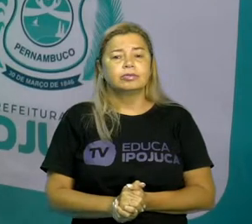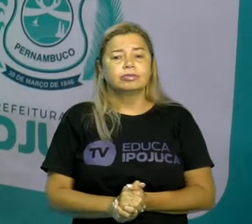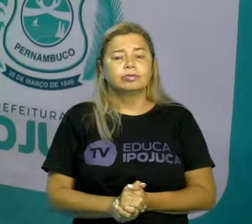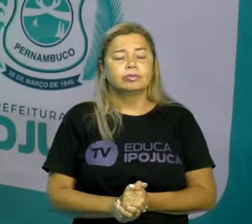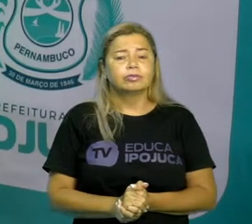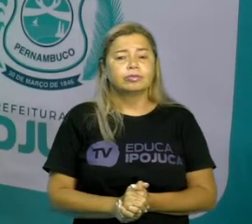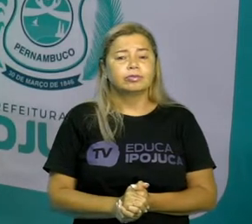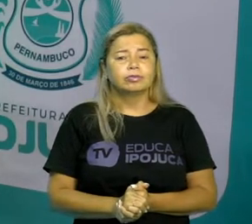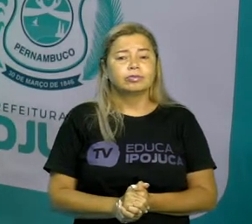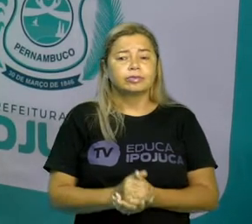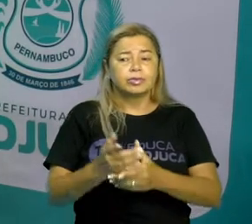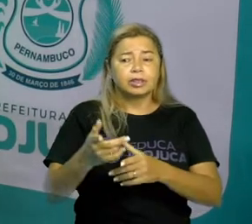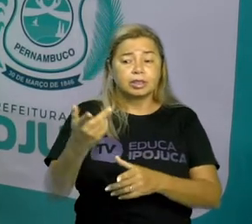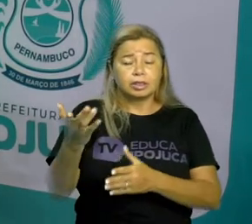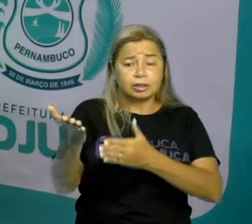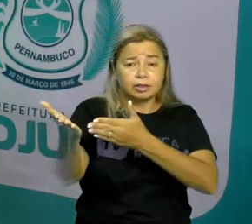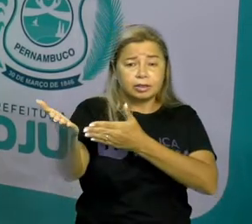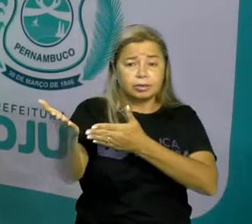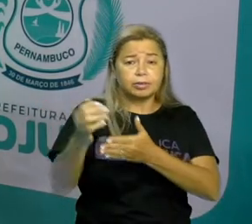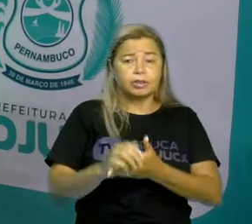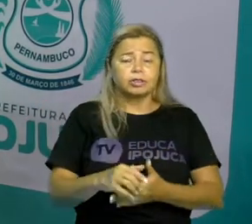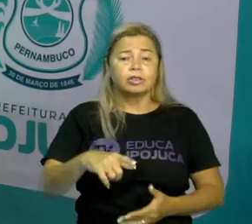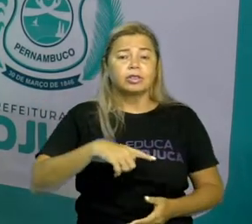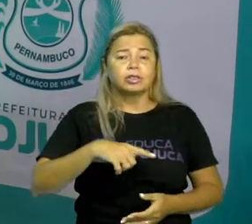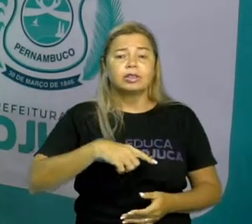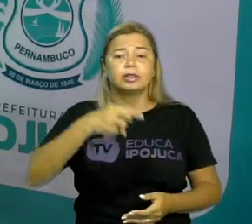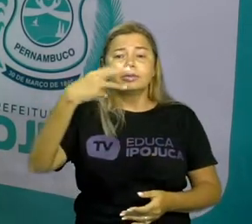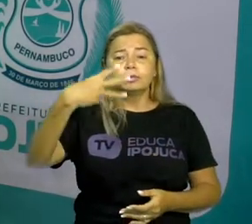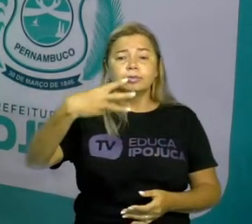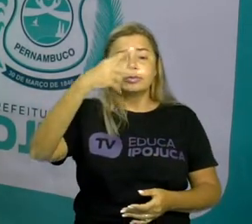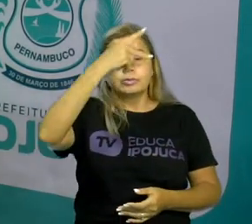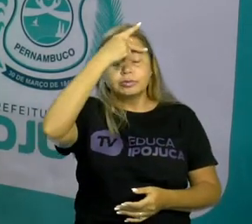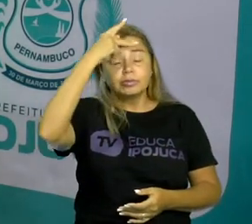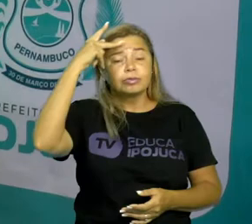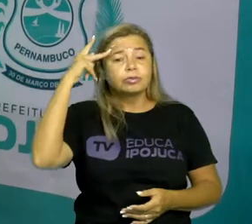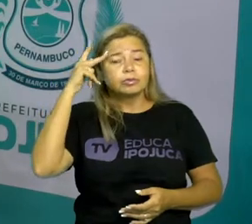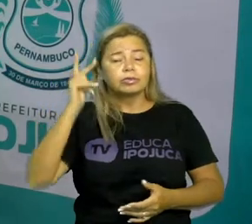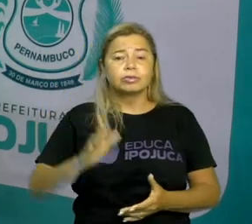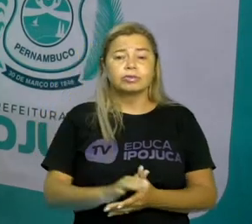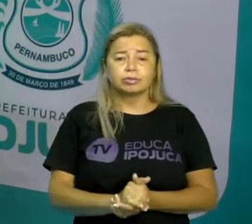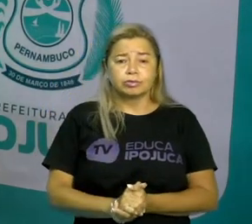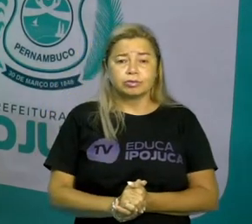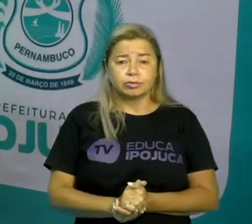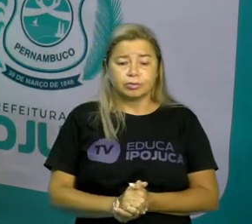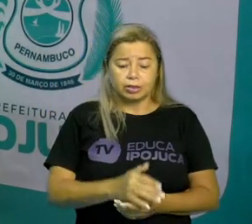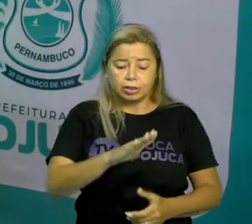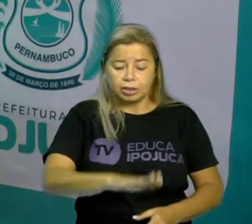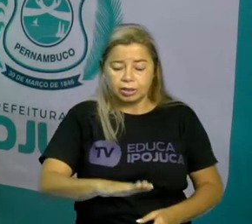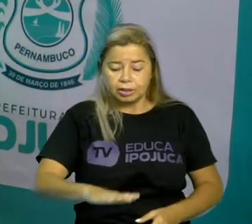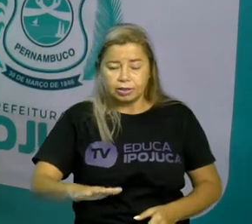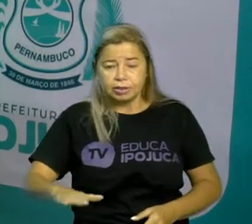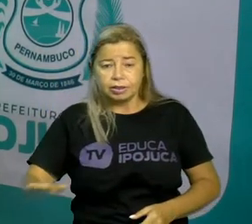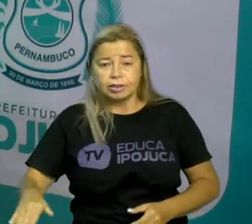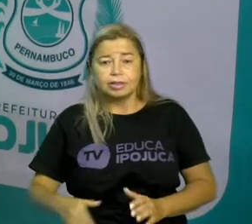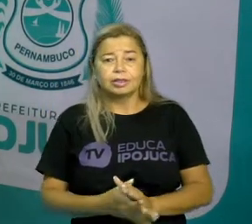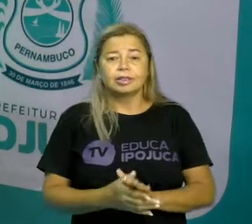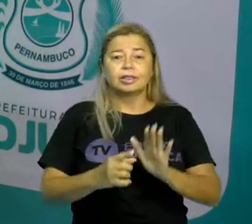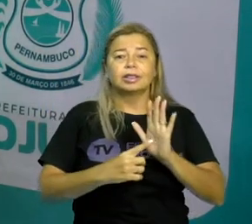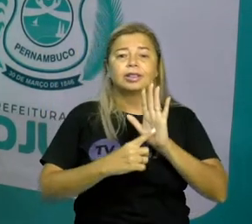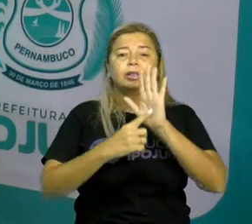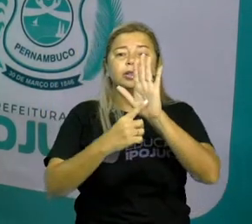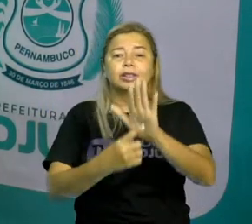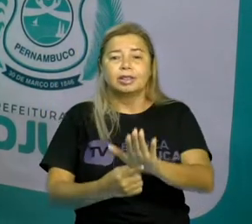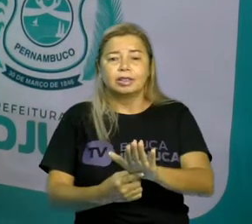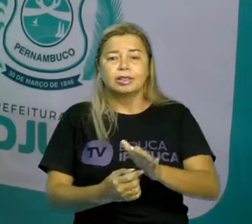E aqui nessa foto A gente está vendo três pessoas Então a gente tem uma criança representando o passado Um